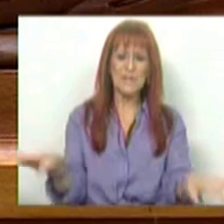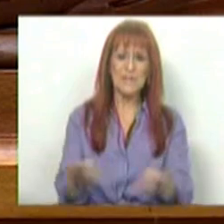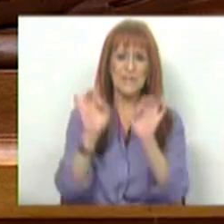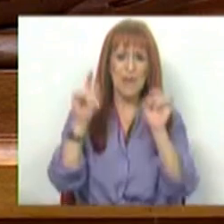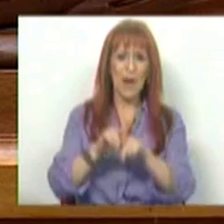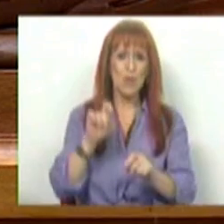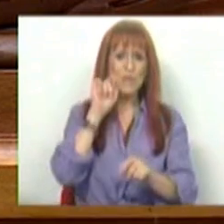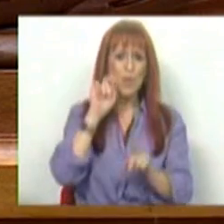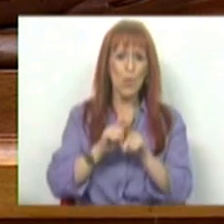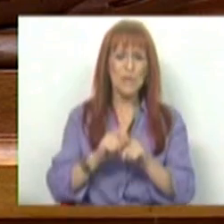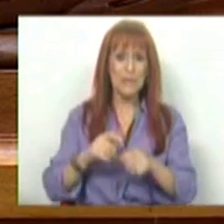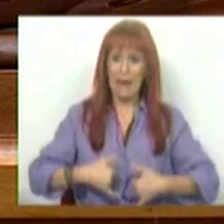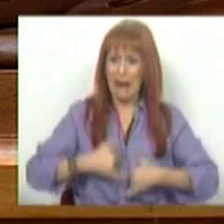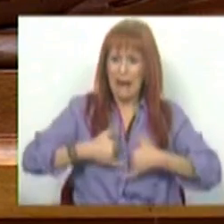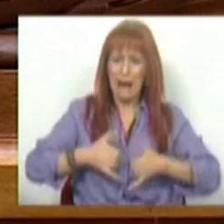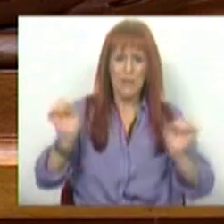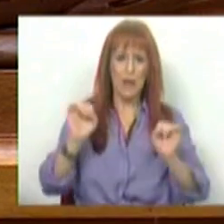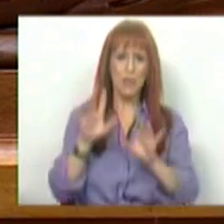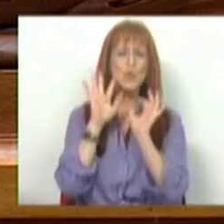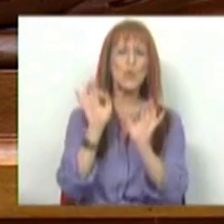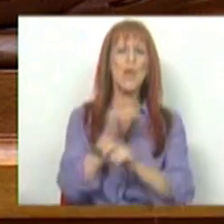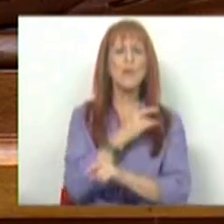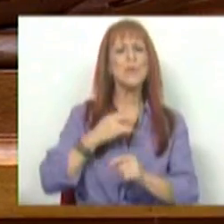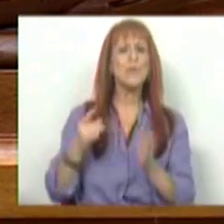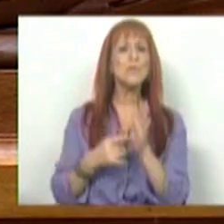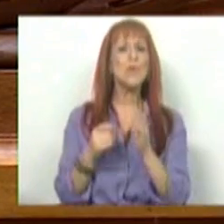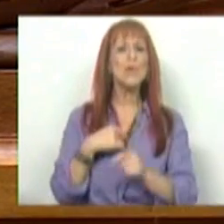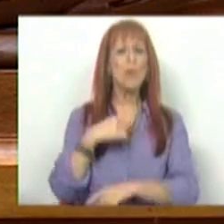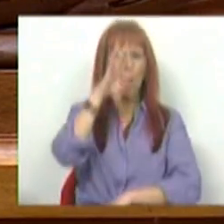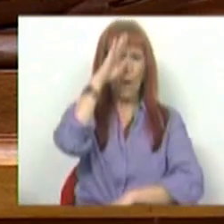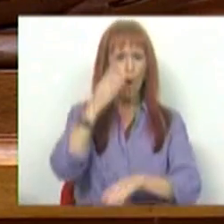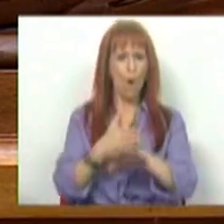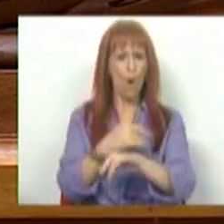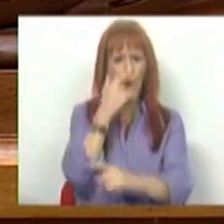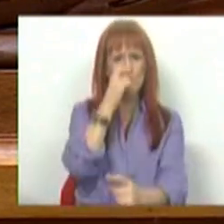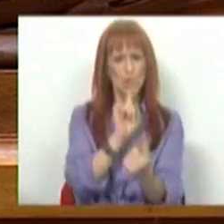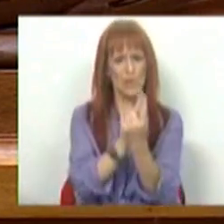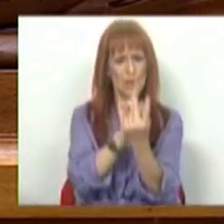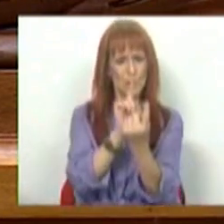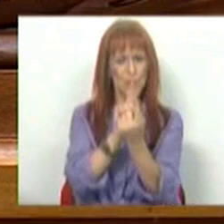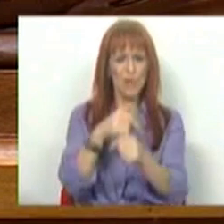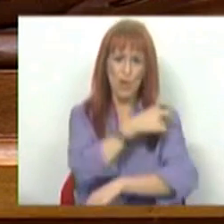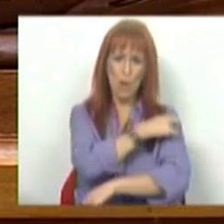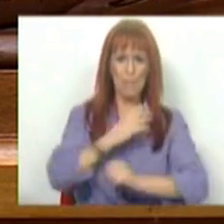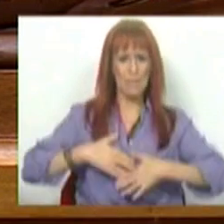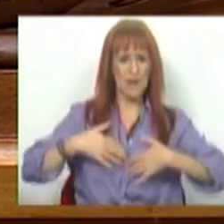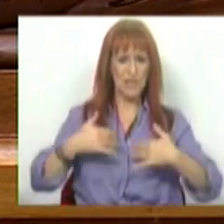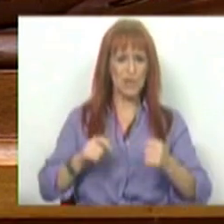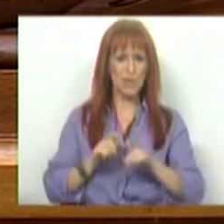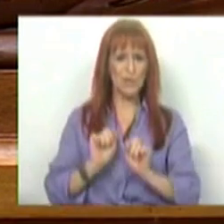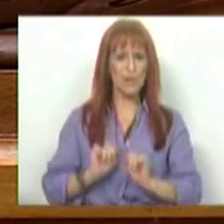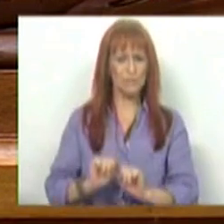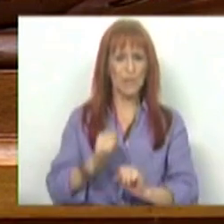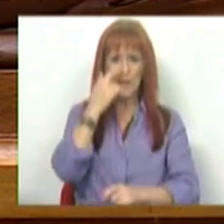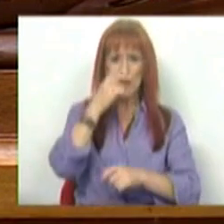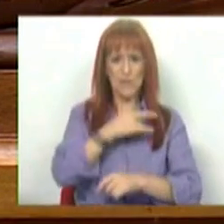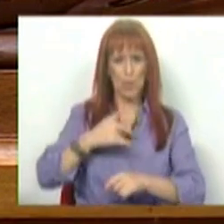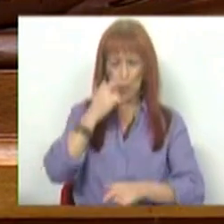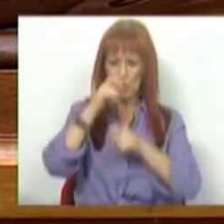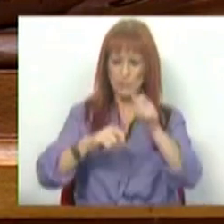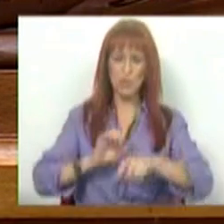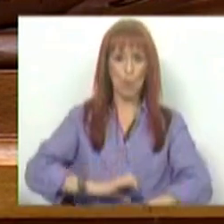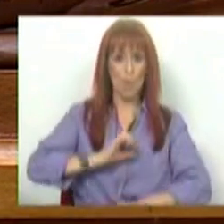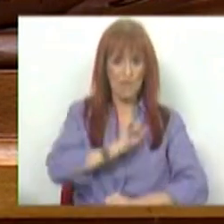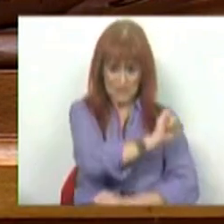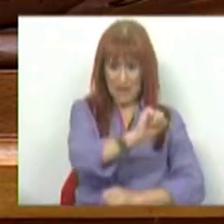forma a que se assegure sem sobressaltes os cuidados de saúde necessários e até em pioras aos cidadãos, em nome do bem-estar e da saúde dos utentes e da